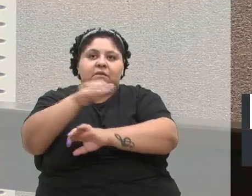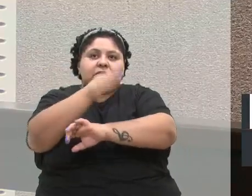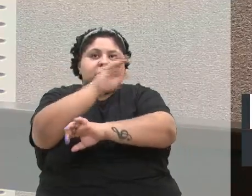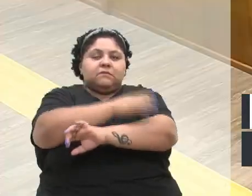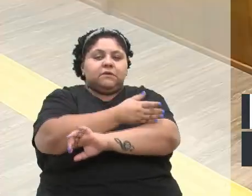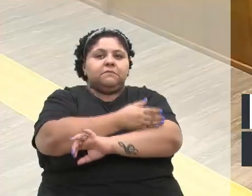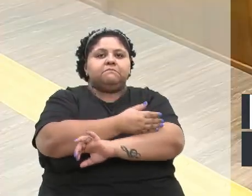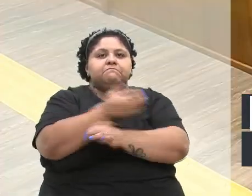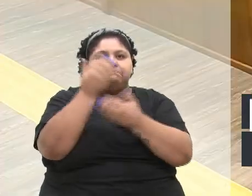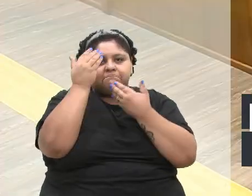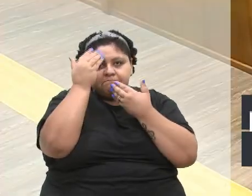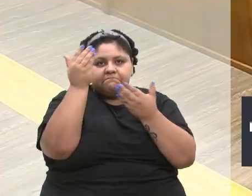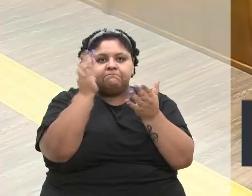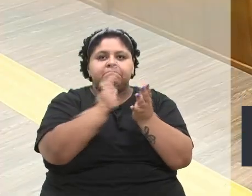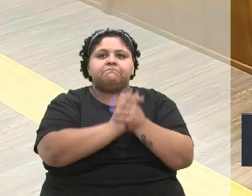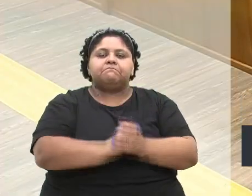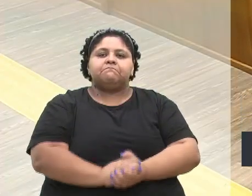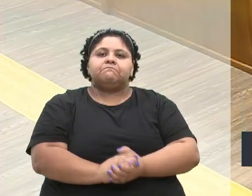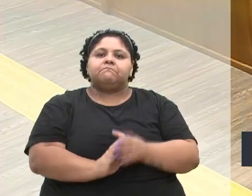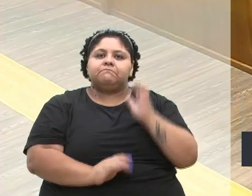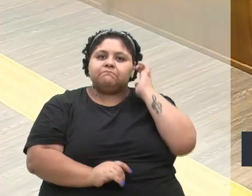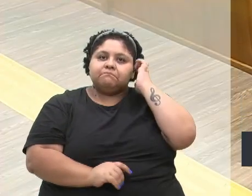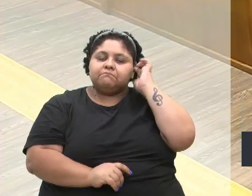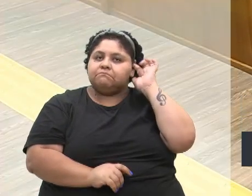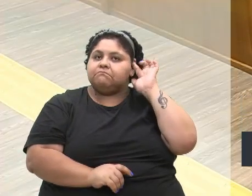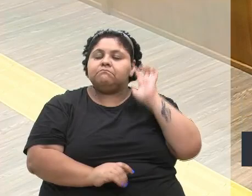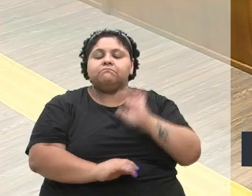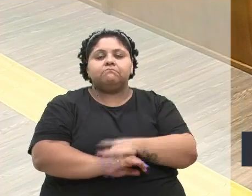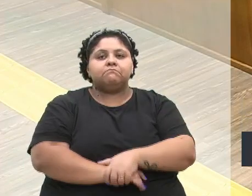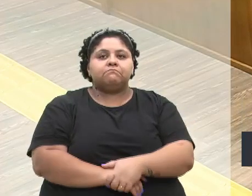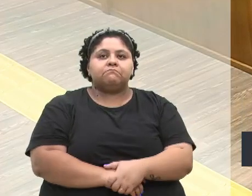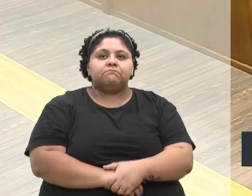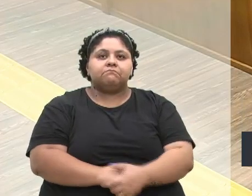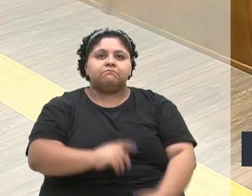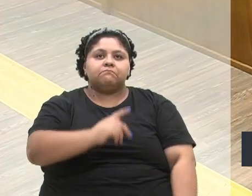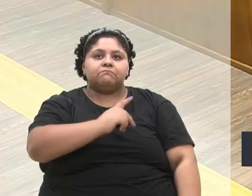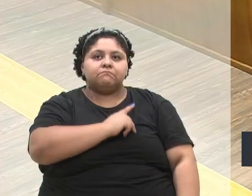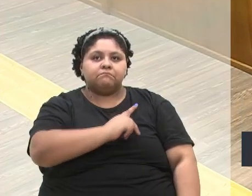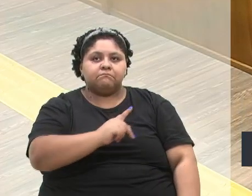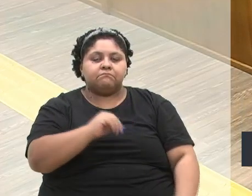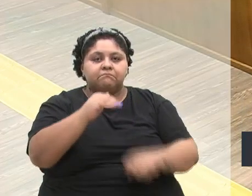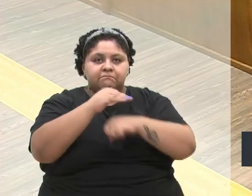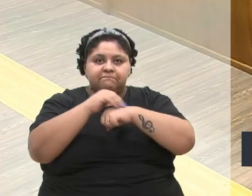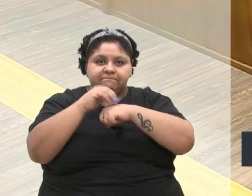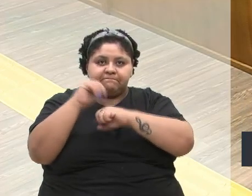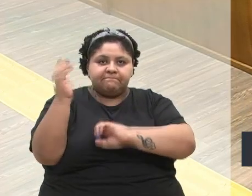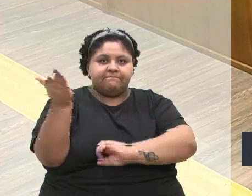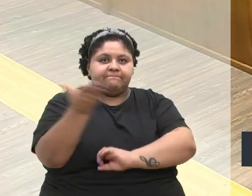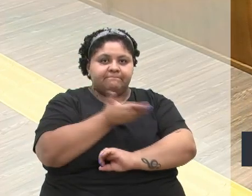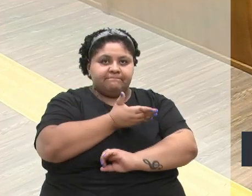isso. Obrigado. Ok, obrigado. Que bom. Senhor presidente, queridos colegas,